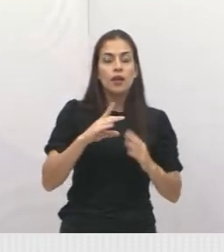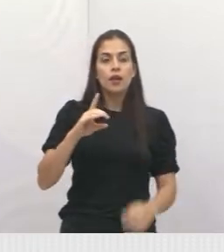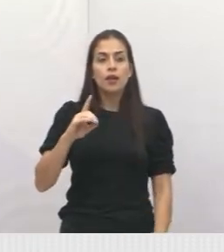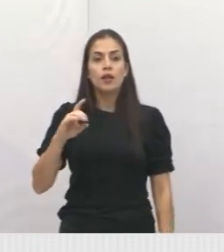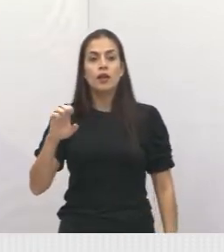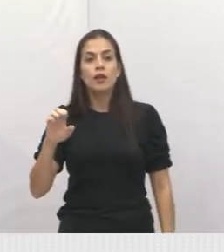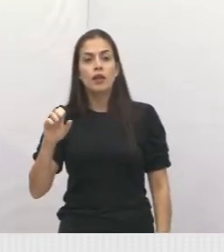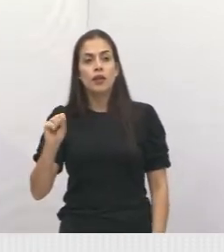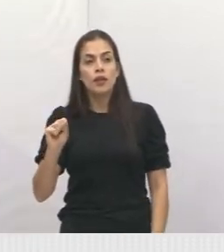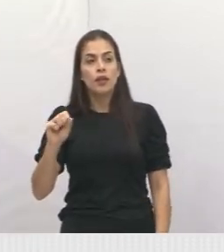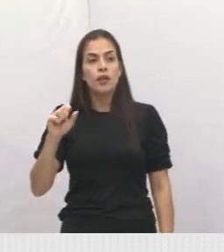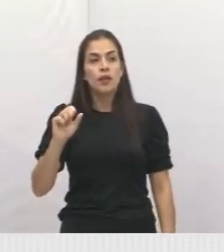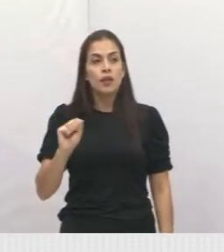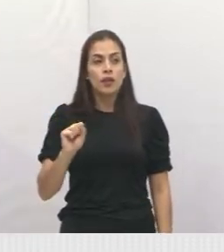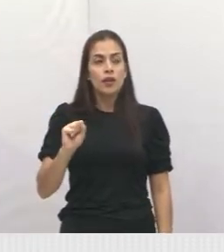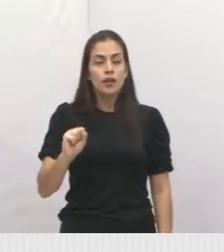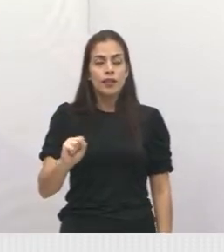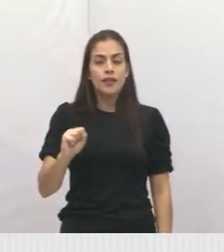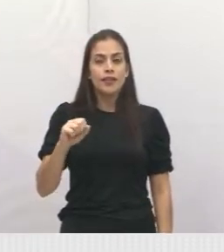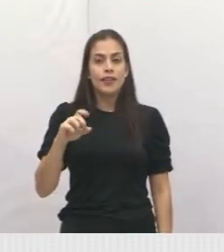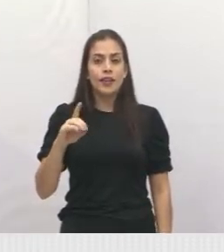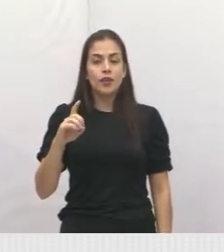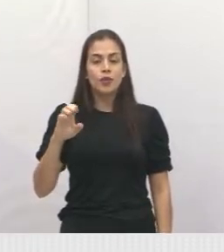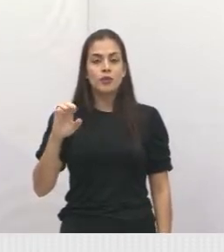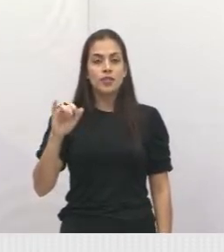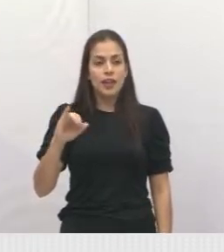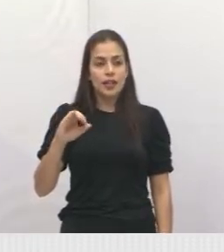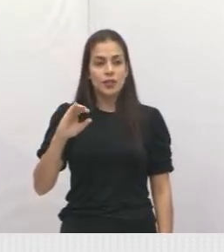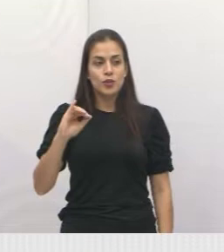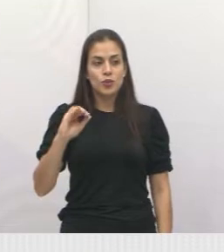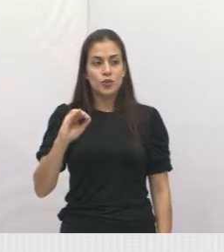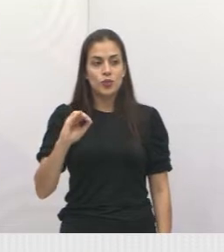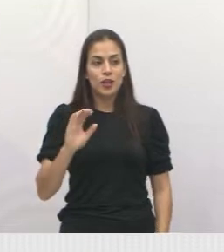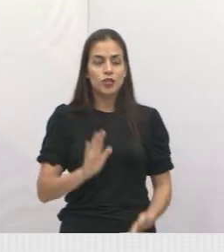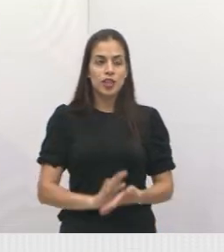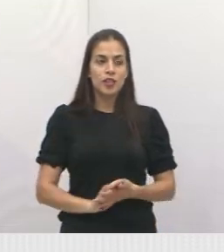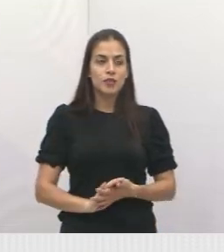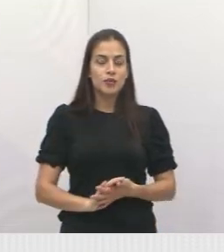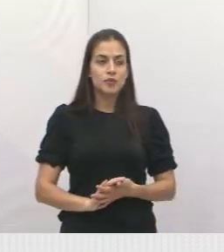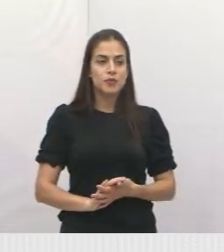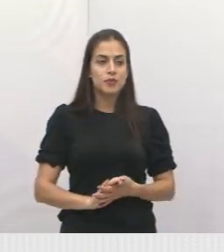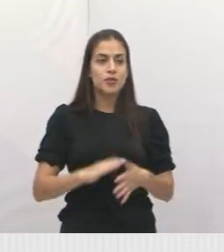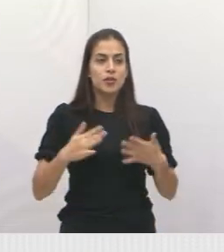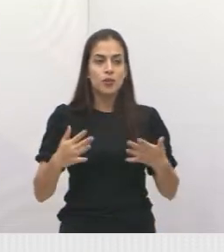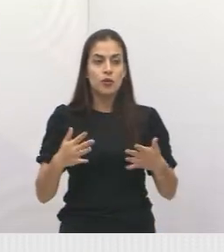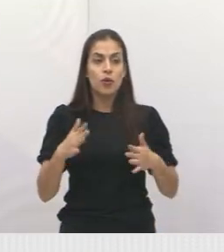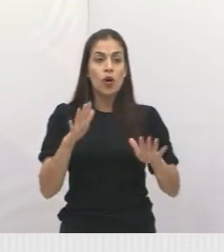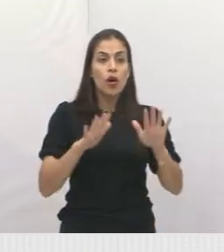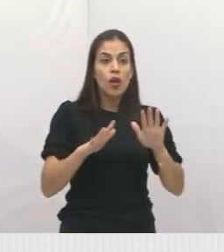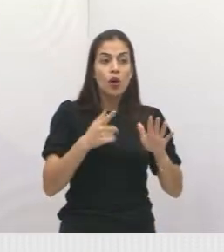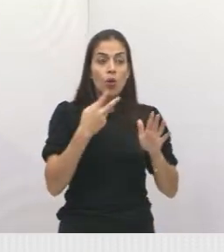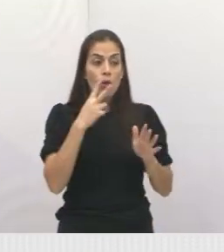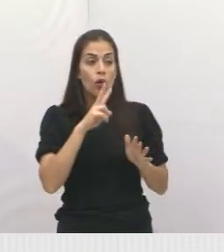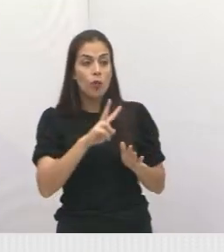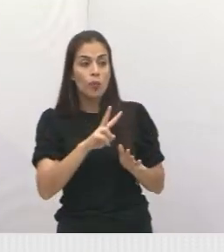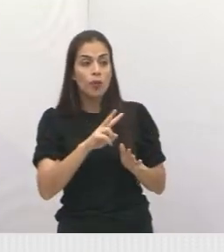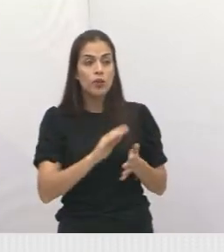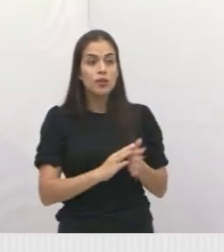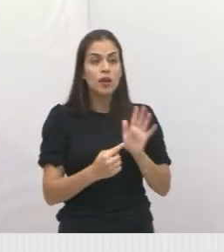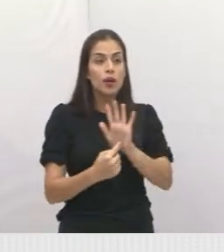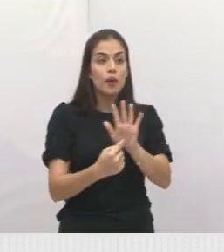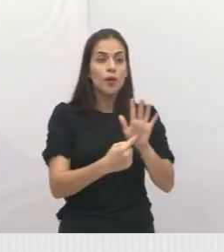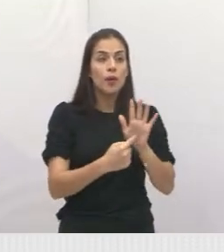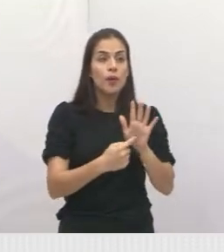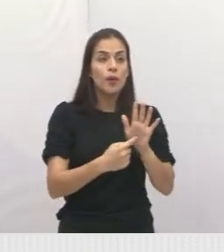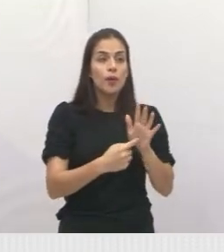Mais, morador mais de 40 anos aqui no Parque Minha Lua, nos procurou. Olha a situação aqui. Eu vou mostrar para vocês aqui, os canhotos. Um, dois,